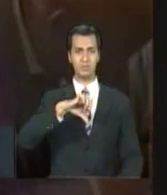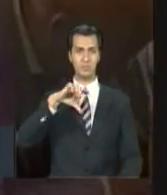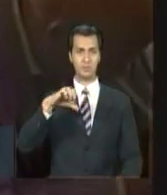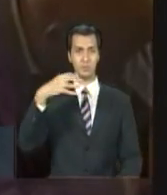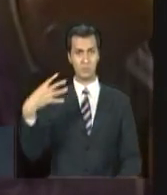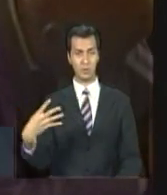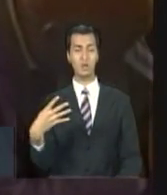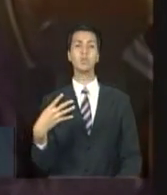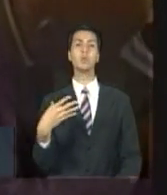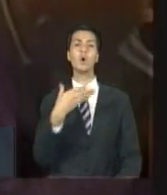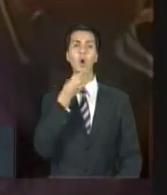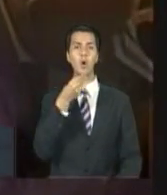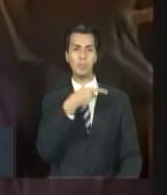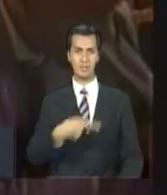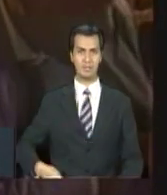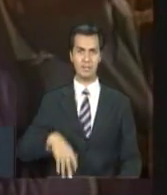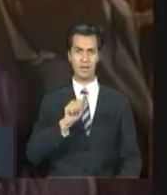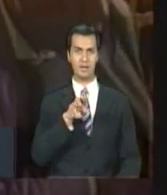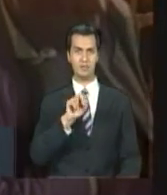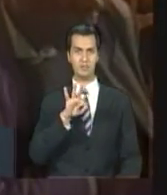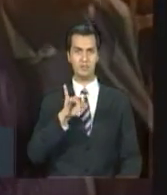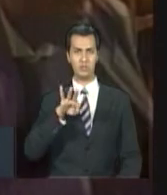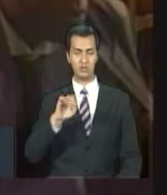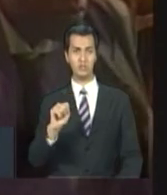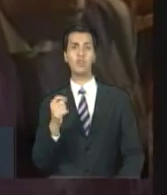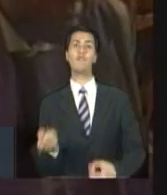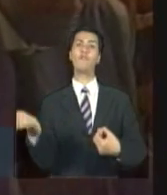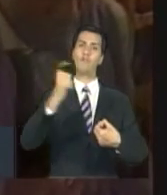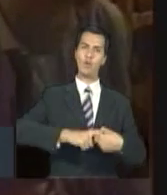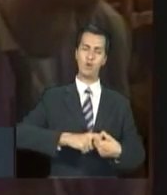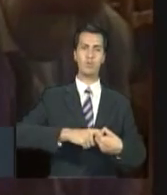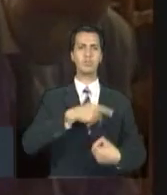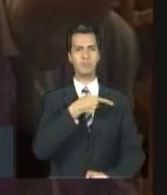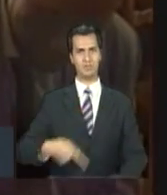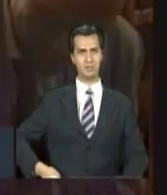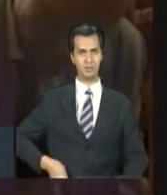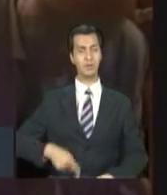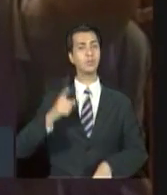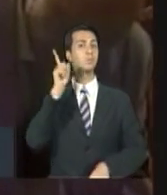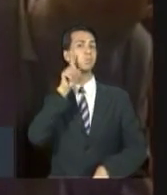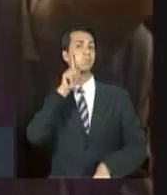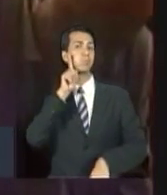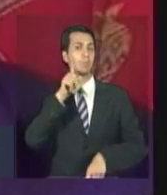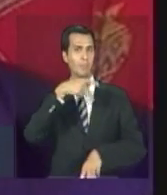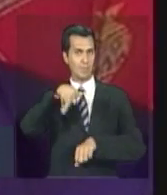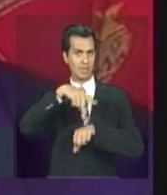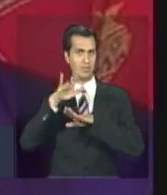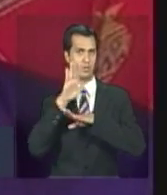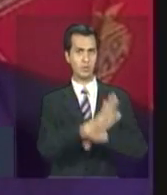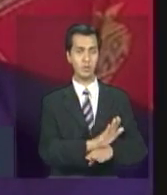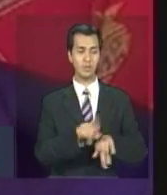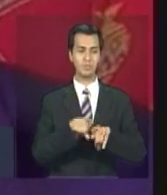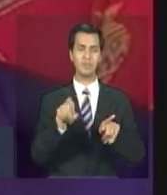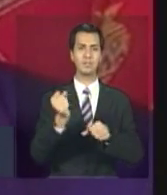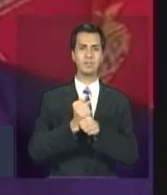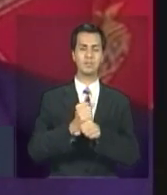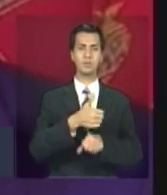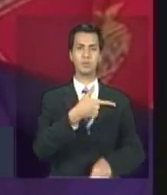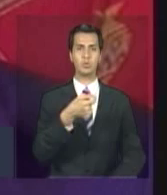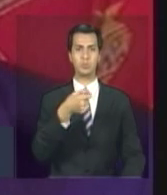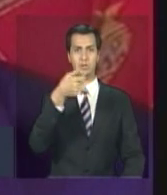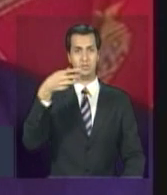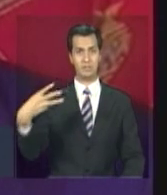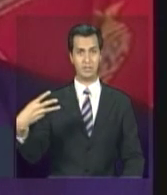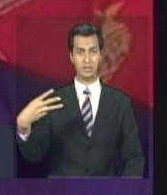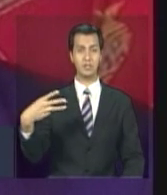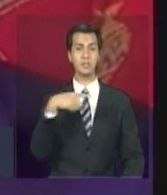Aristide retornou ao poder com o auxílio dos Estados Unidos. Mas em dezembro de 2003, sob pressão crescente,